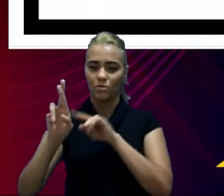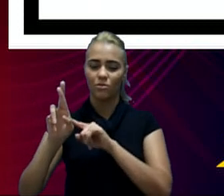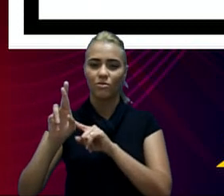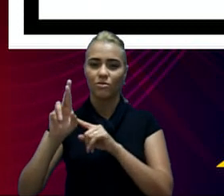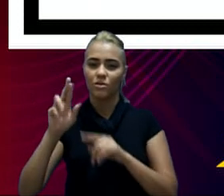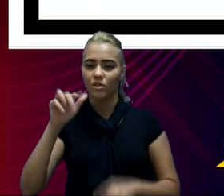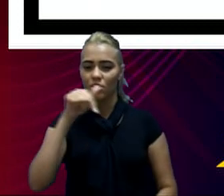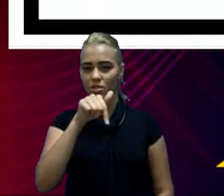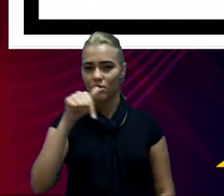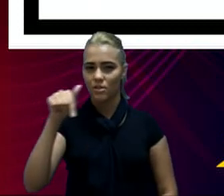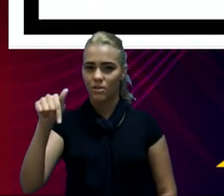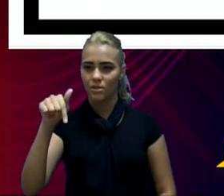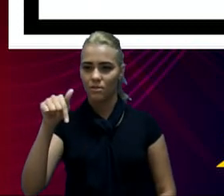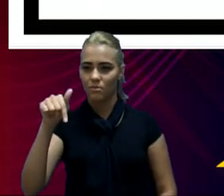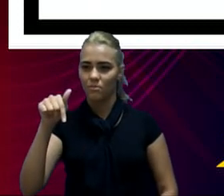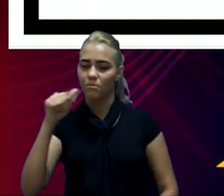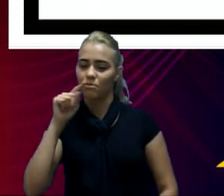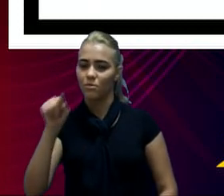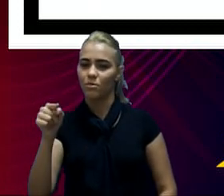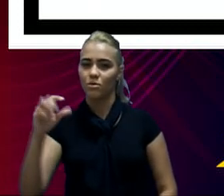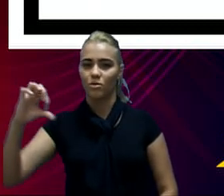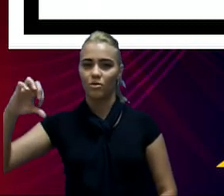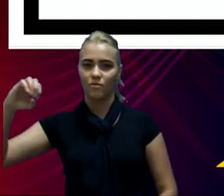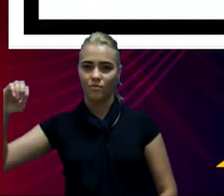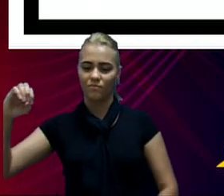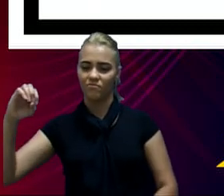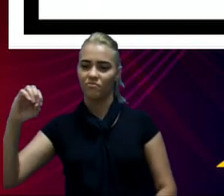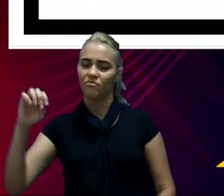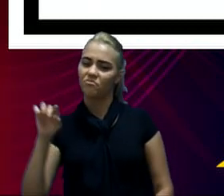77 contra 90. Ok?